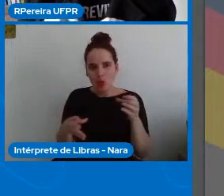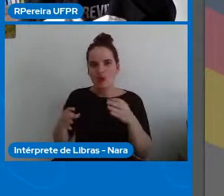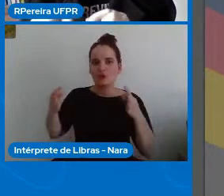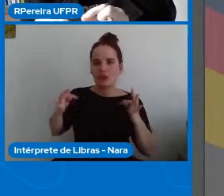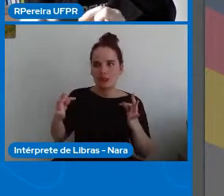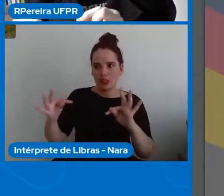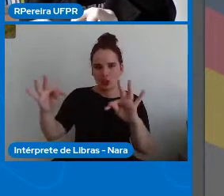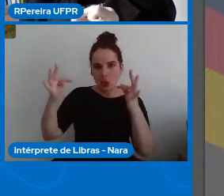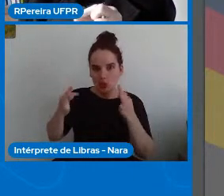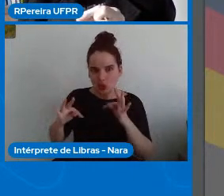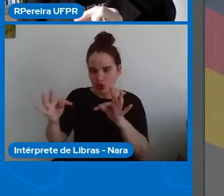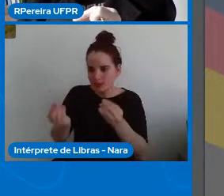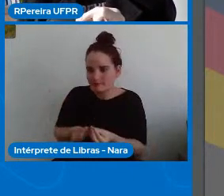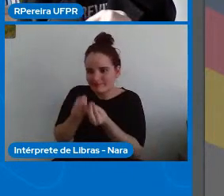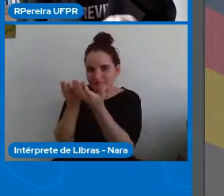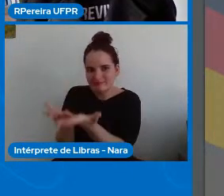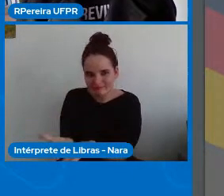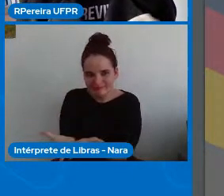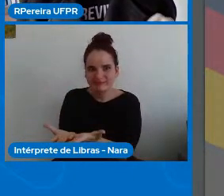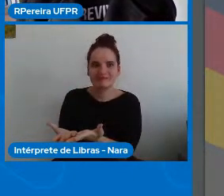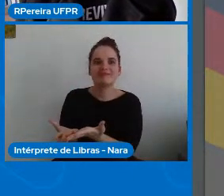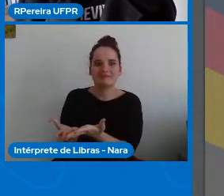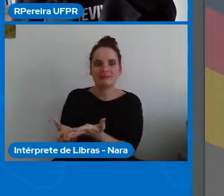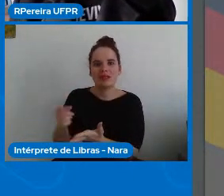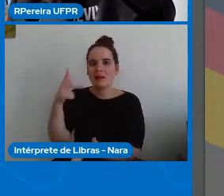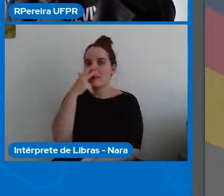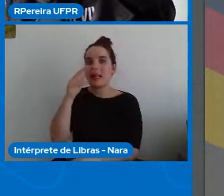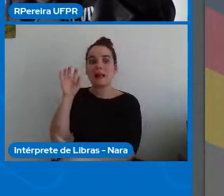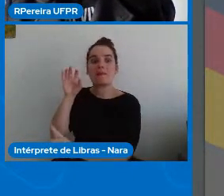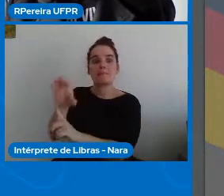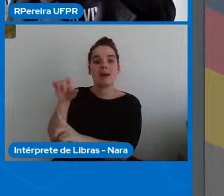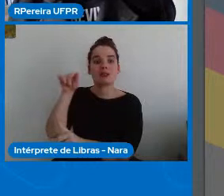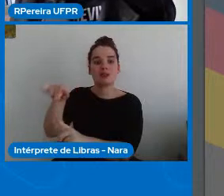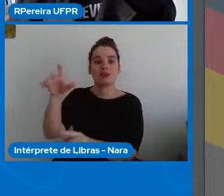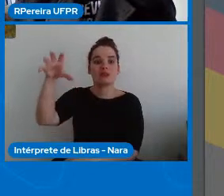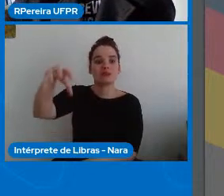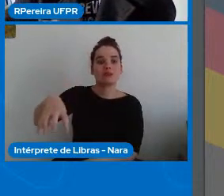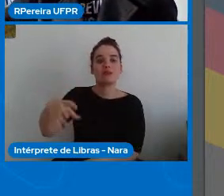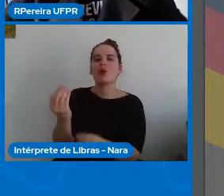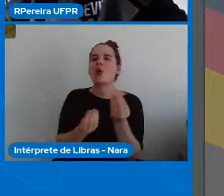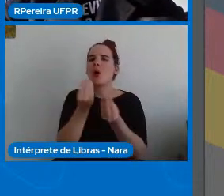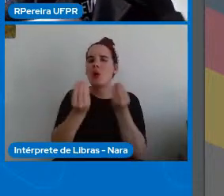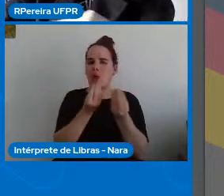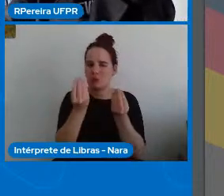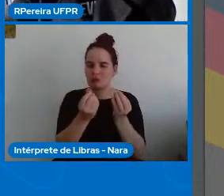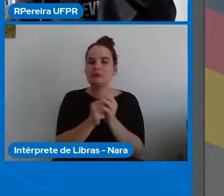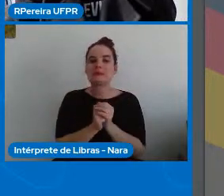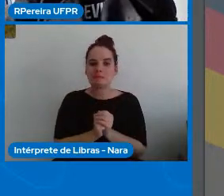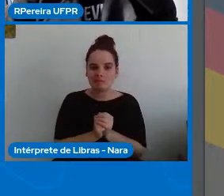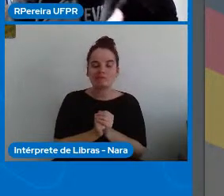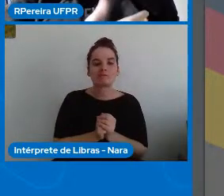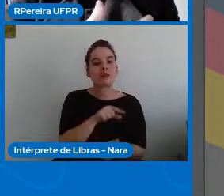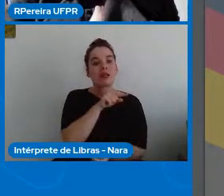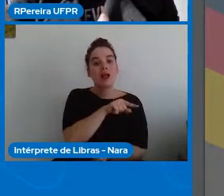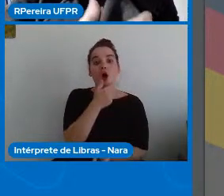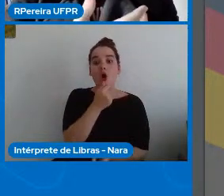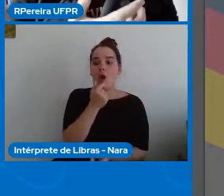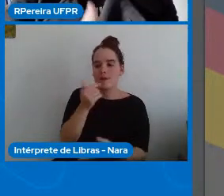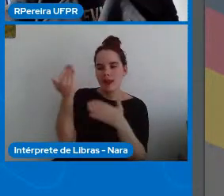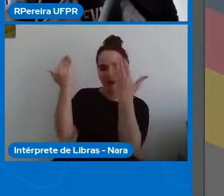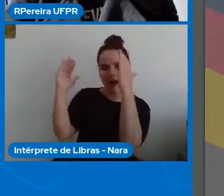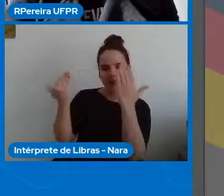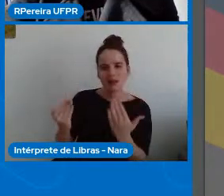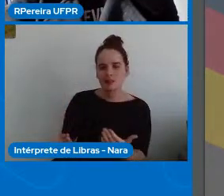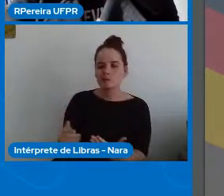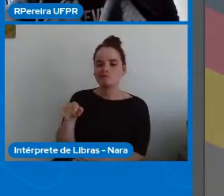desencadeou dentro da vida e da cultura da tribo. e dentro da análise dele, o item mais